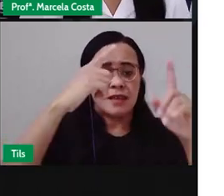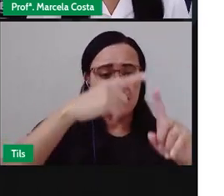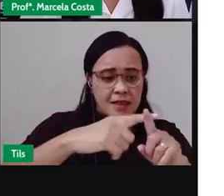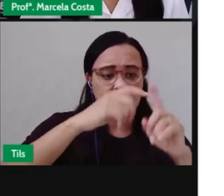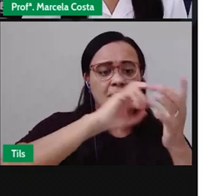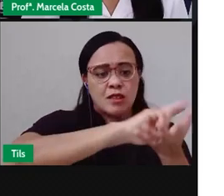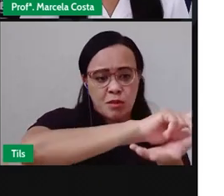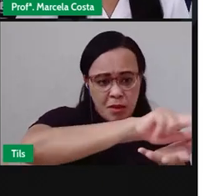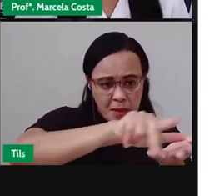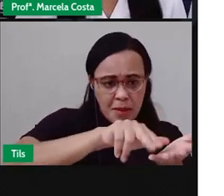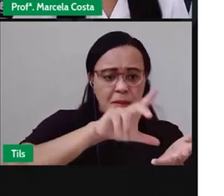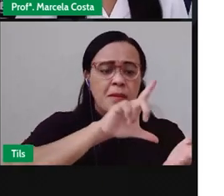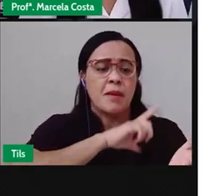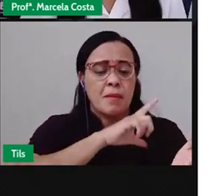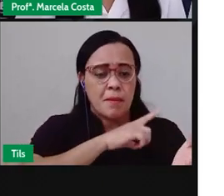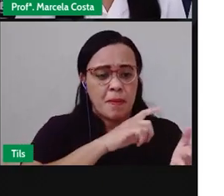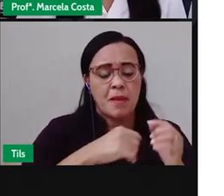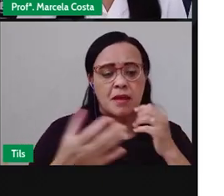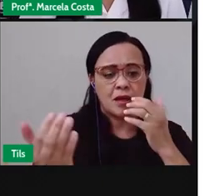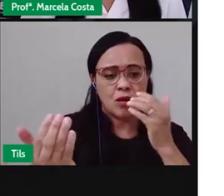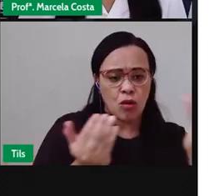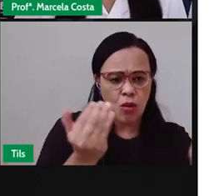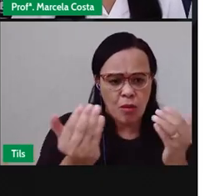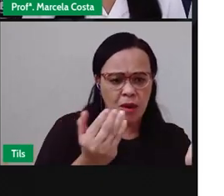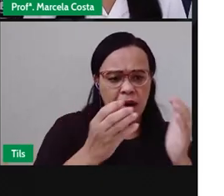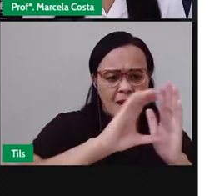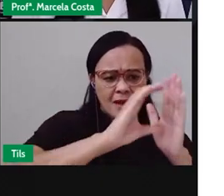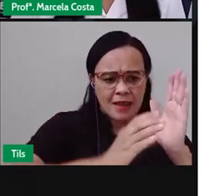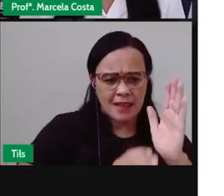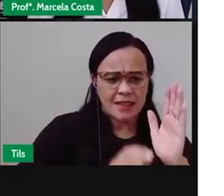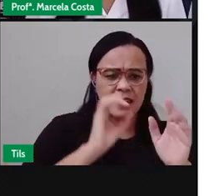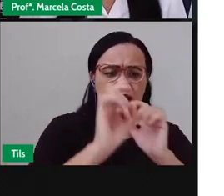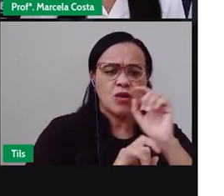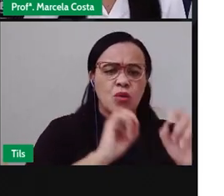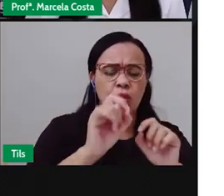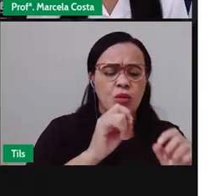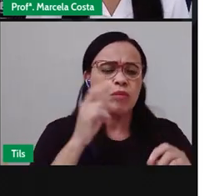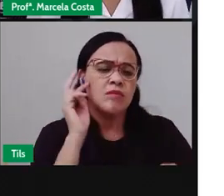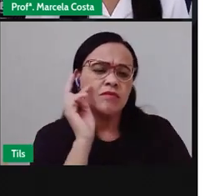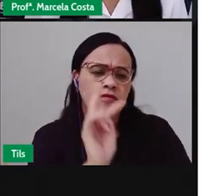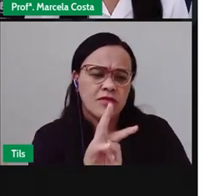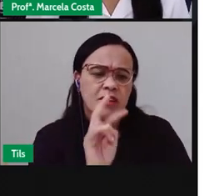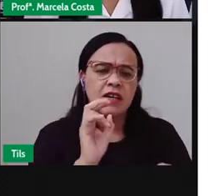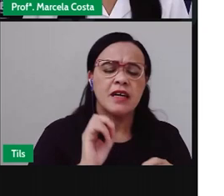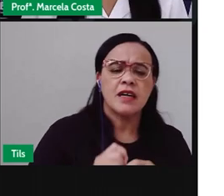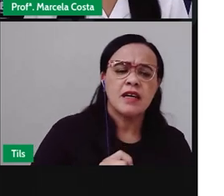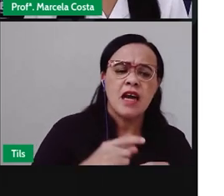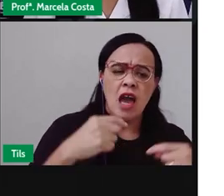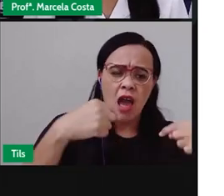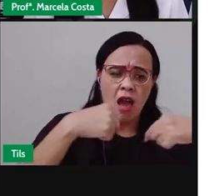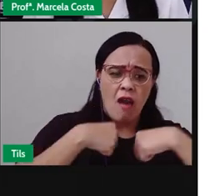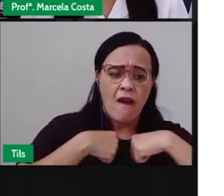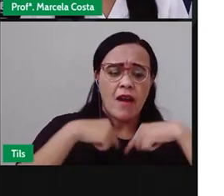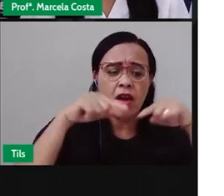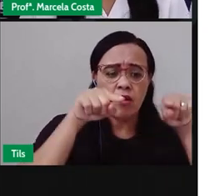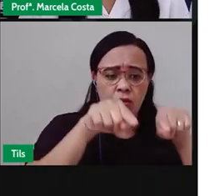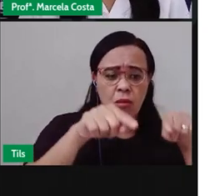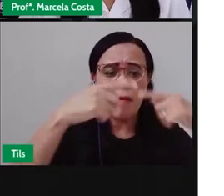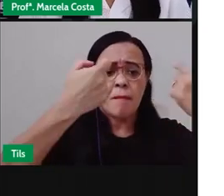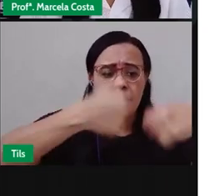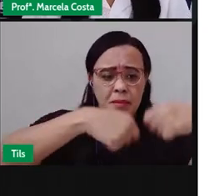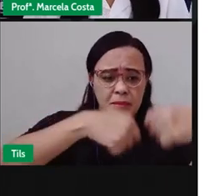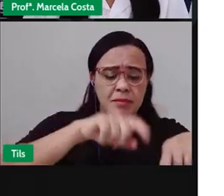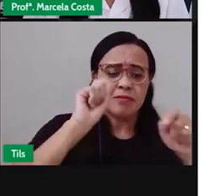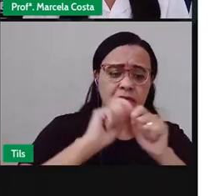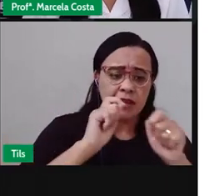vai poder comparar essas características e observar que ações, que comportamentos vocês podem